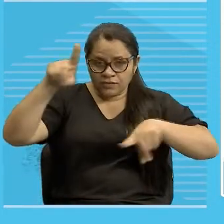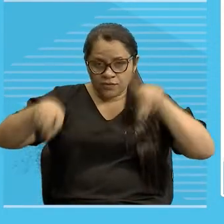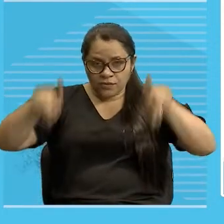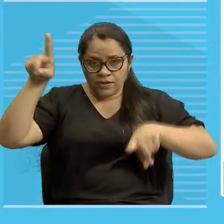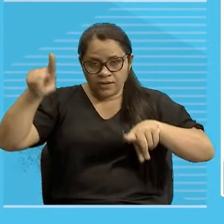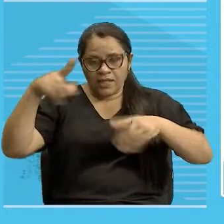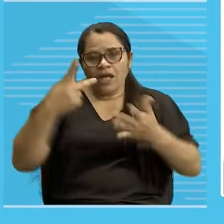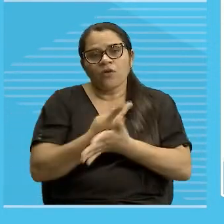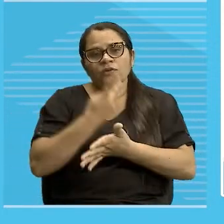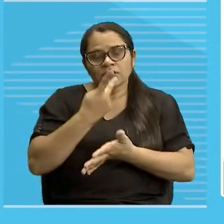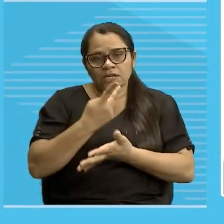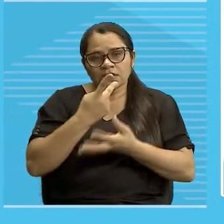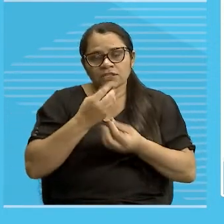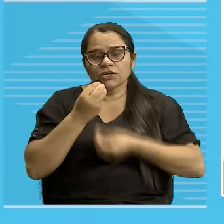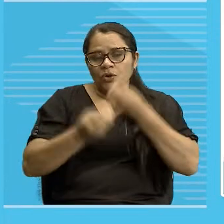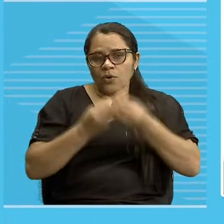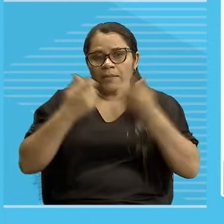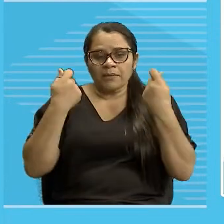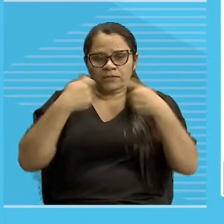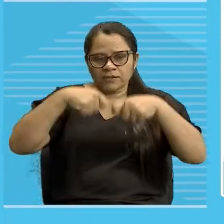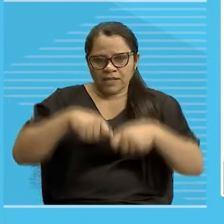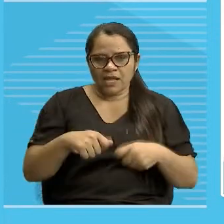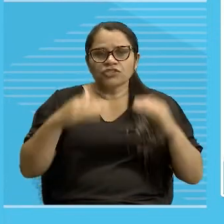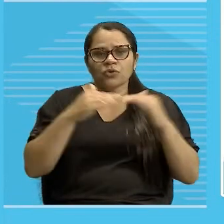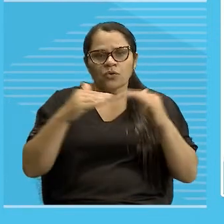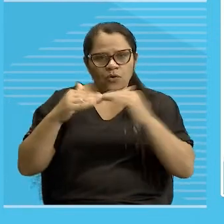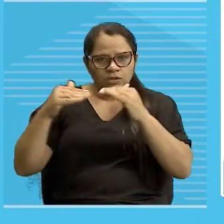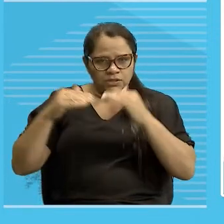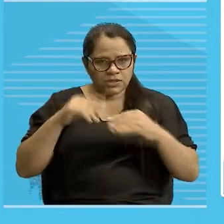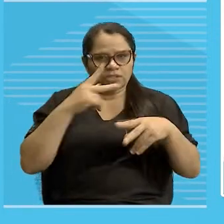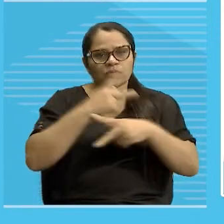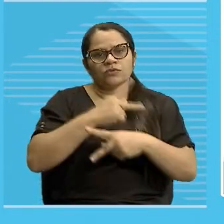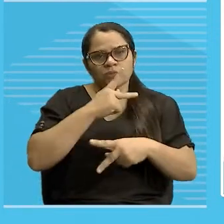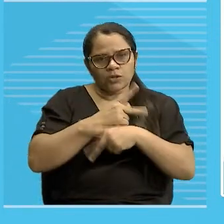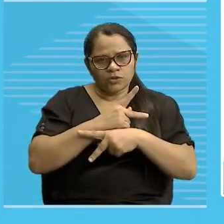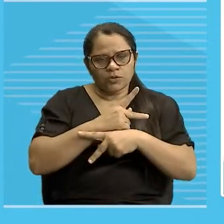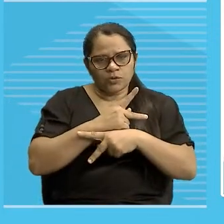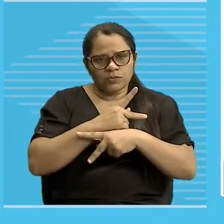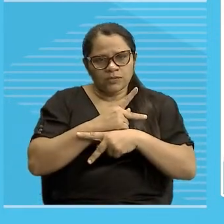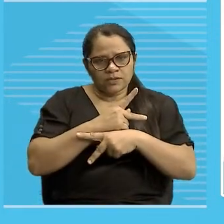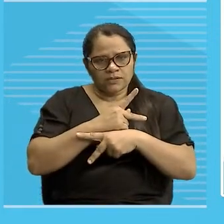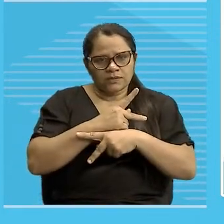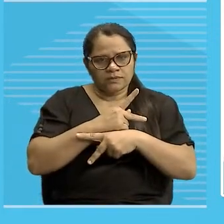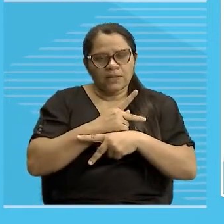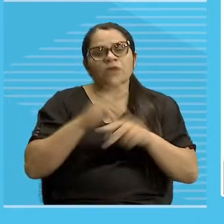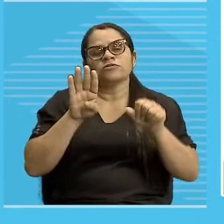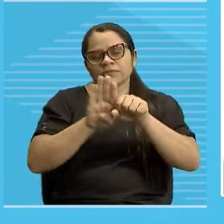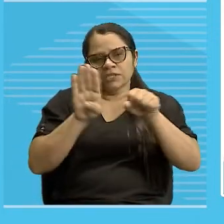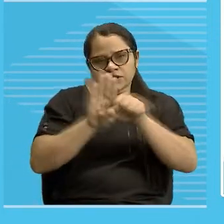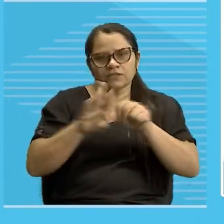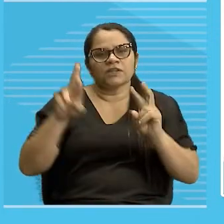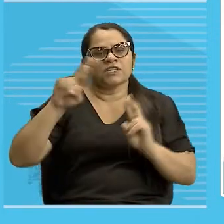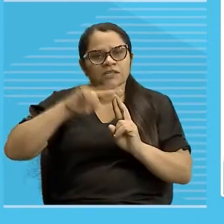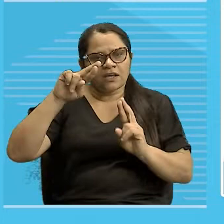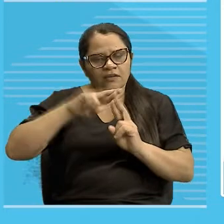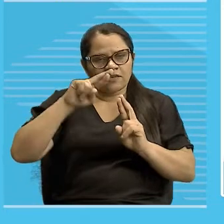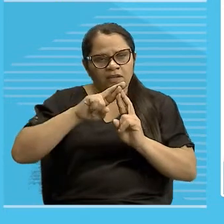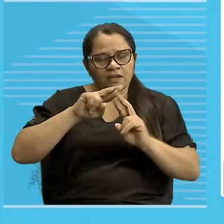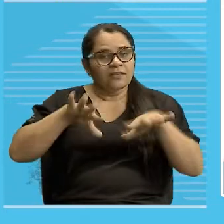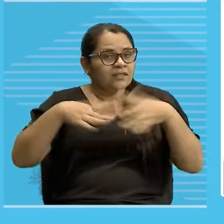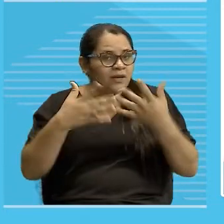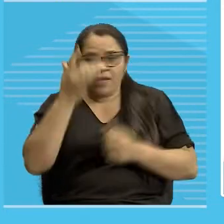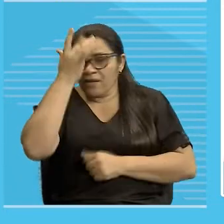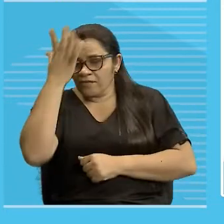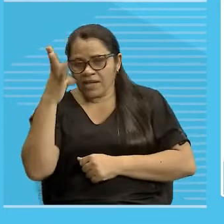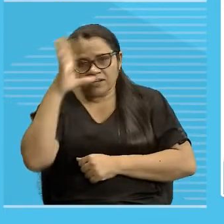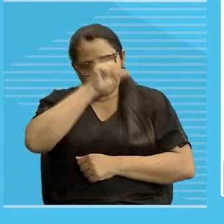possibilidade de concordância que esses pronomes podem ter com os substantivos a que se referem. Então, é algo muito fácil, gente, isso aqui, ó.